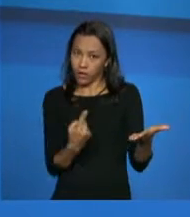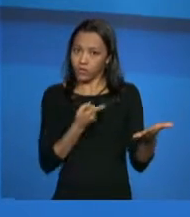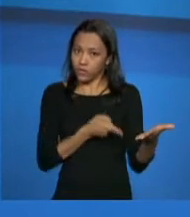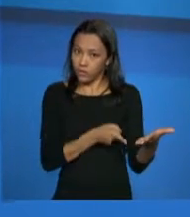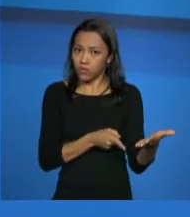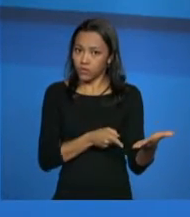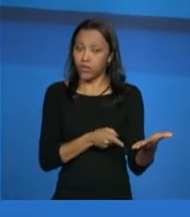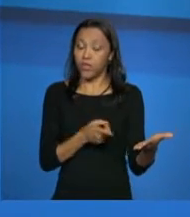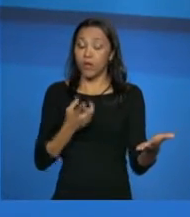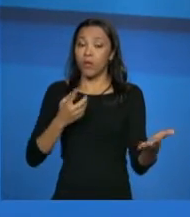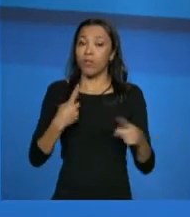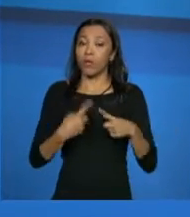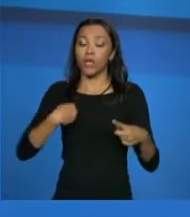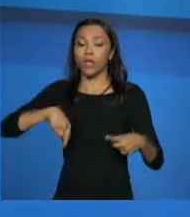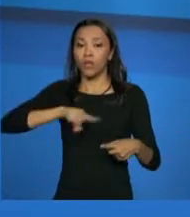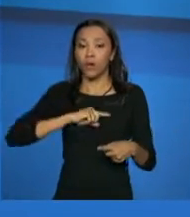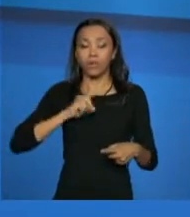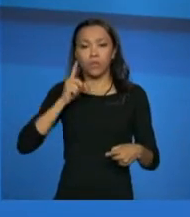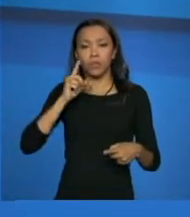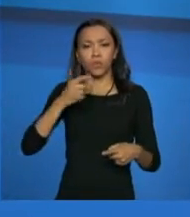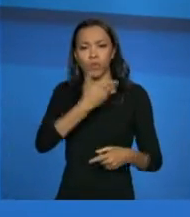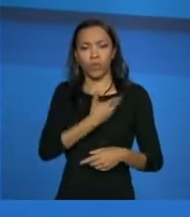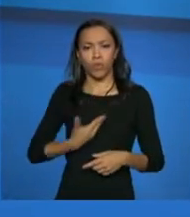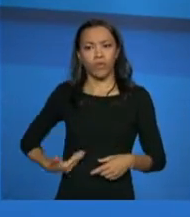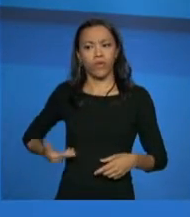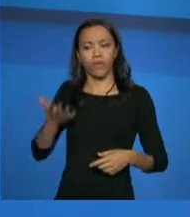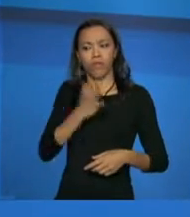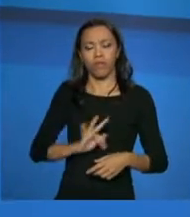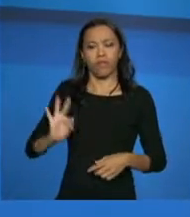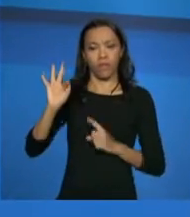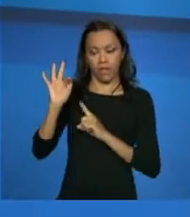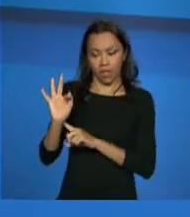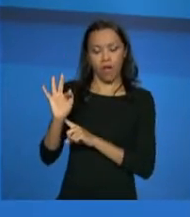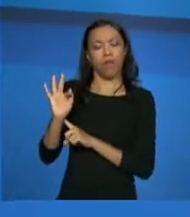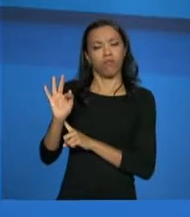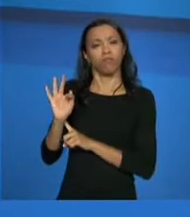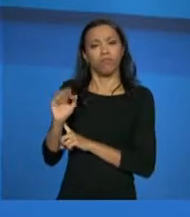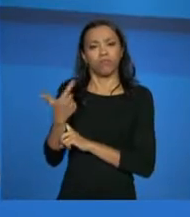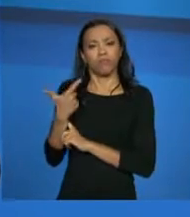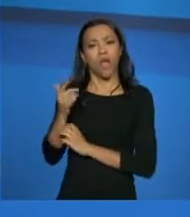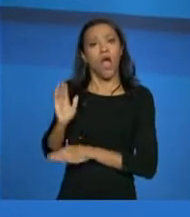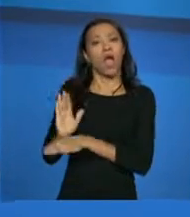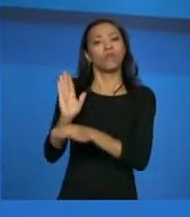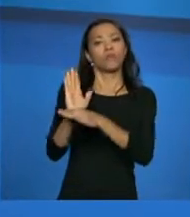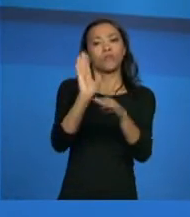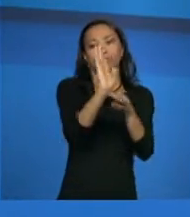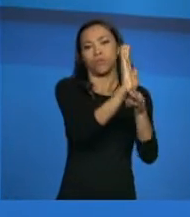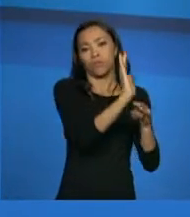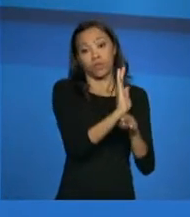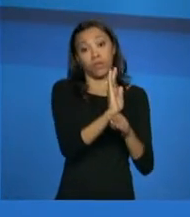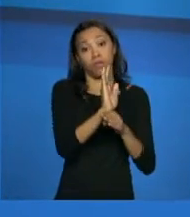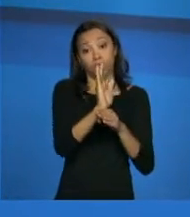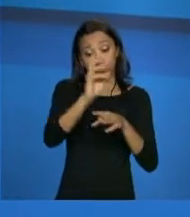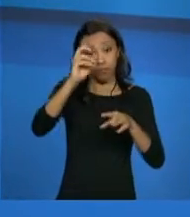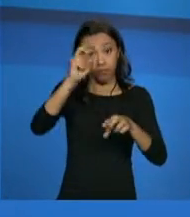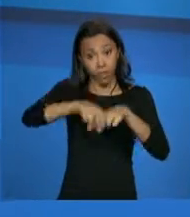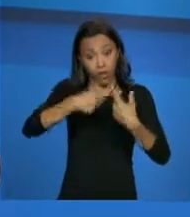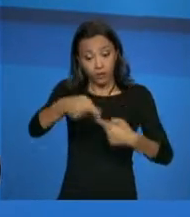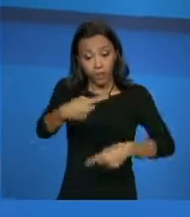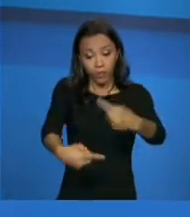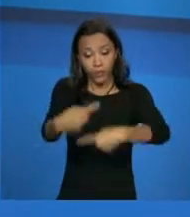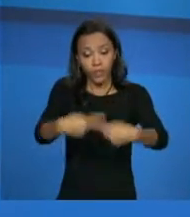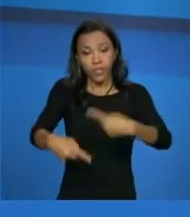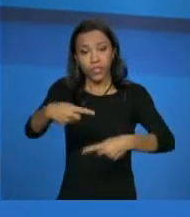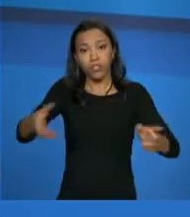percepção que a gente tem no governo federal é que a gente deve contribuir, na verdade, até mesmo para a discussão da política que está sendo implementada